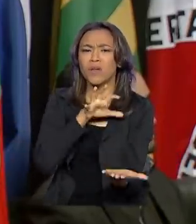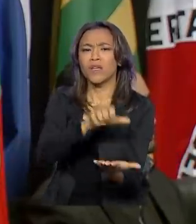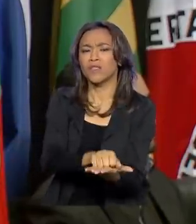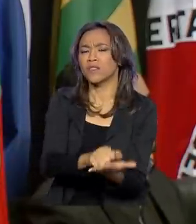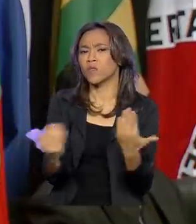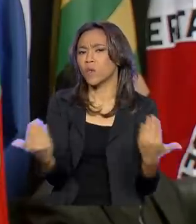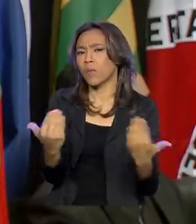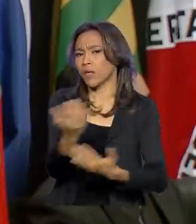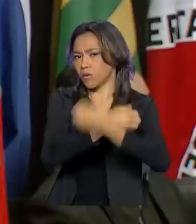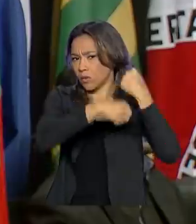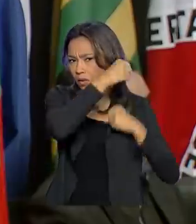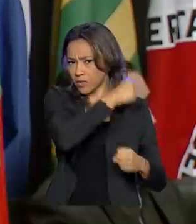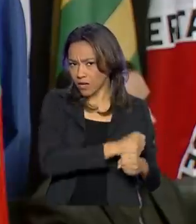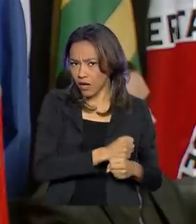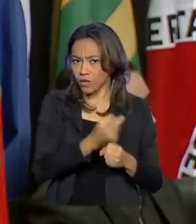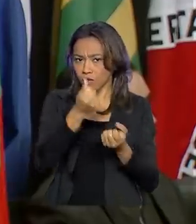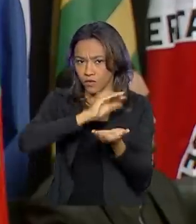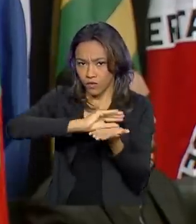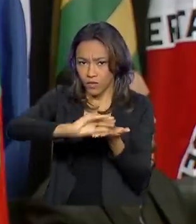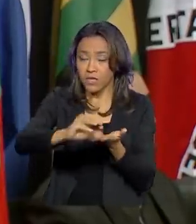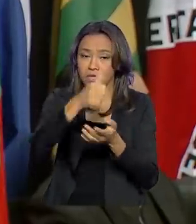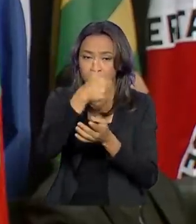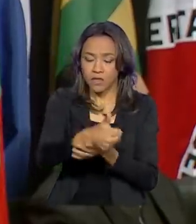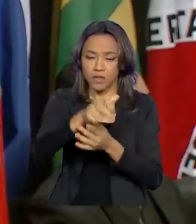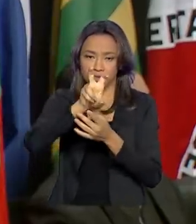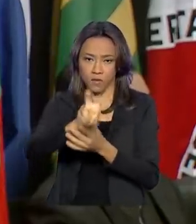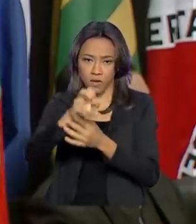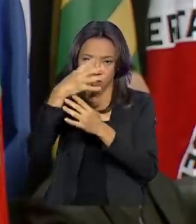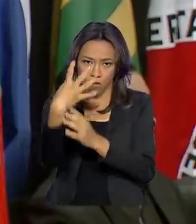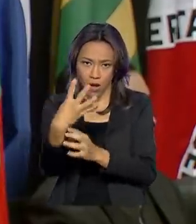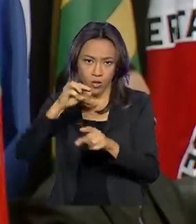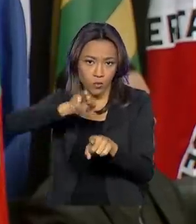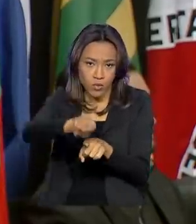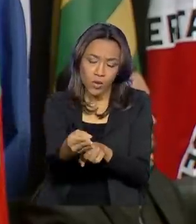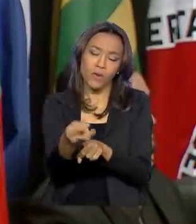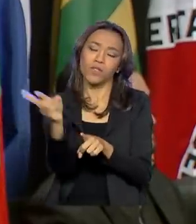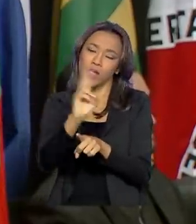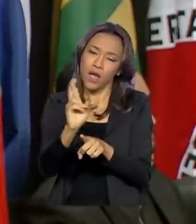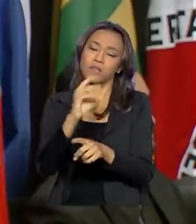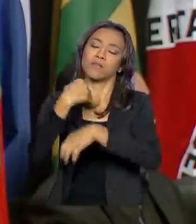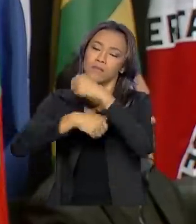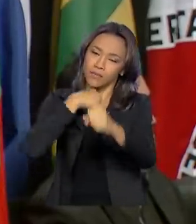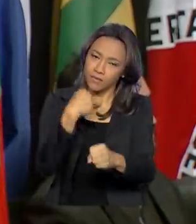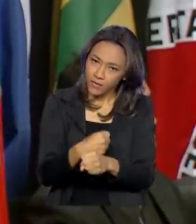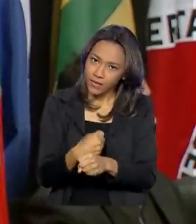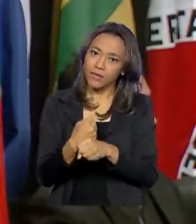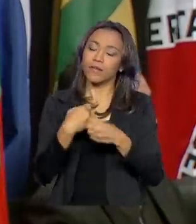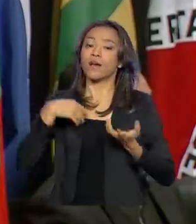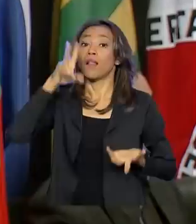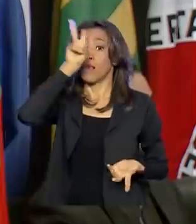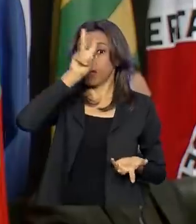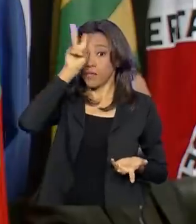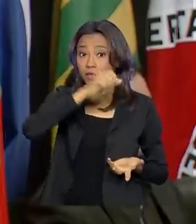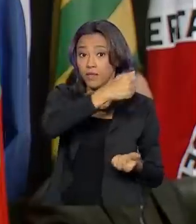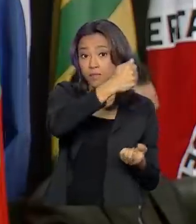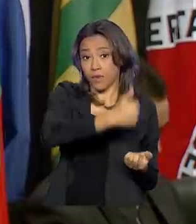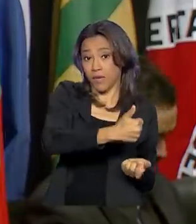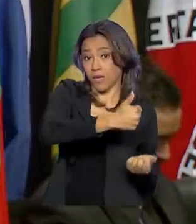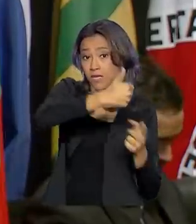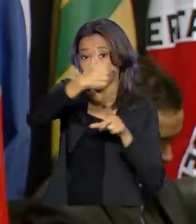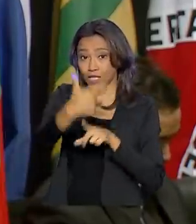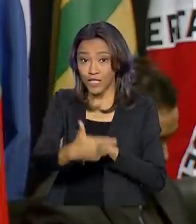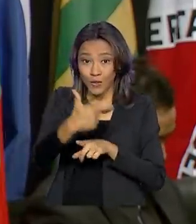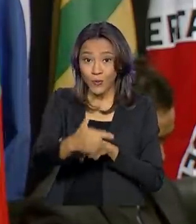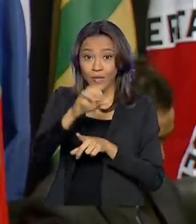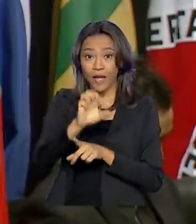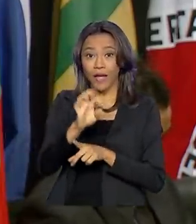investimentos de aproximadamente R 154 milhões por ano. Lembrando que a segunda etapa da campanha de